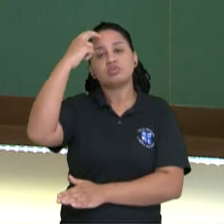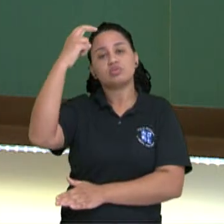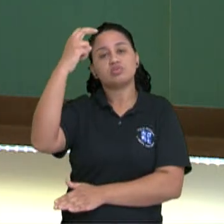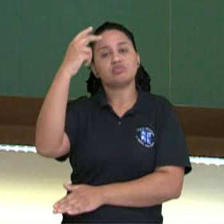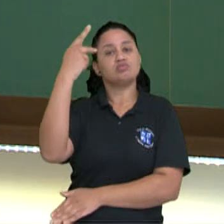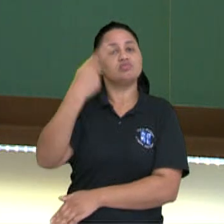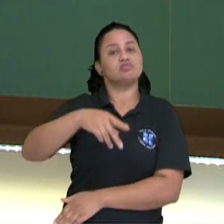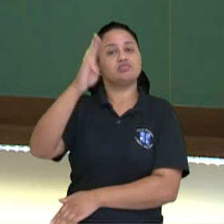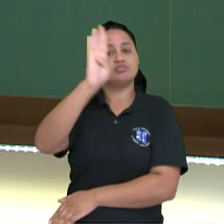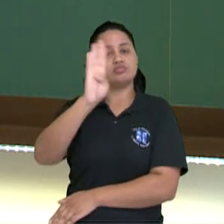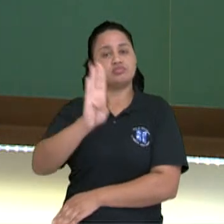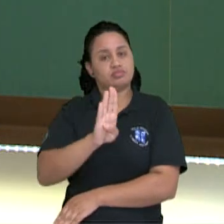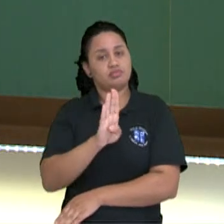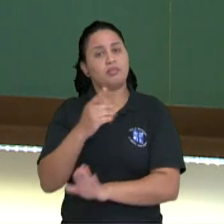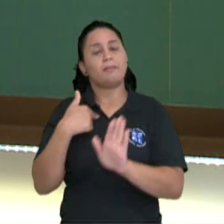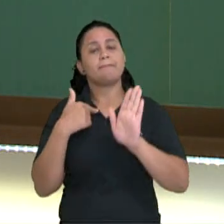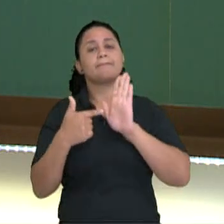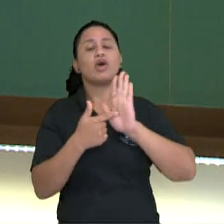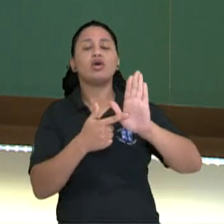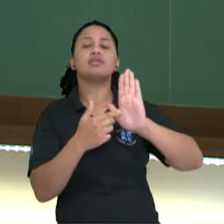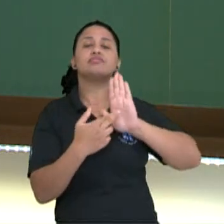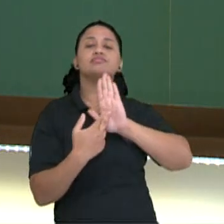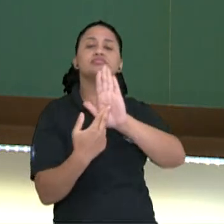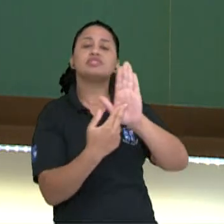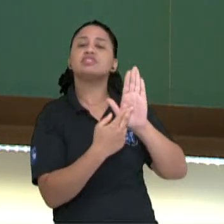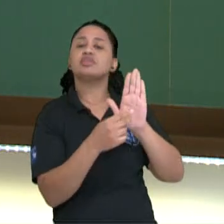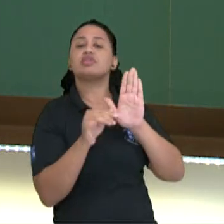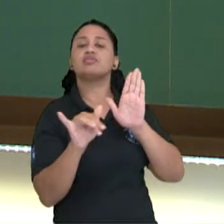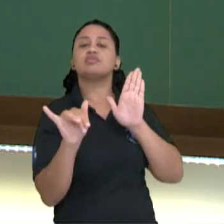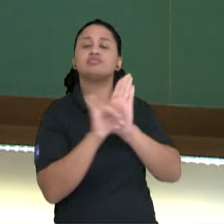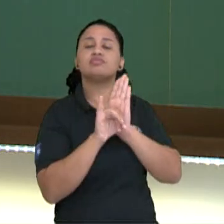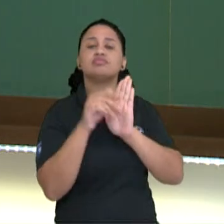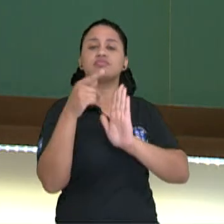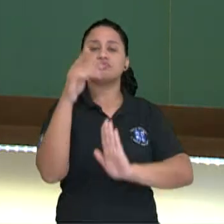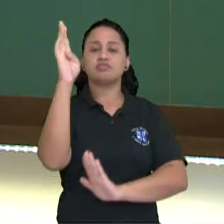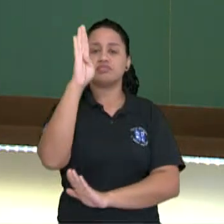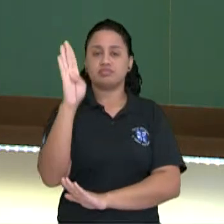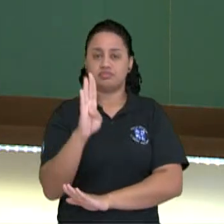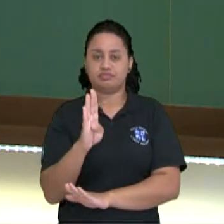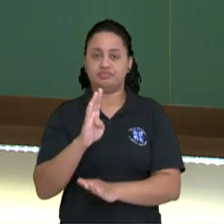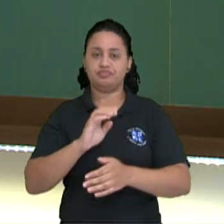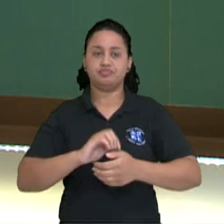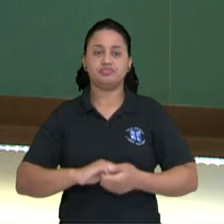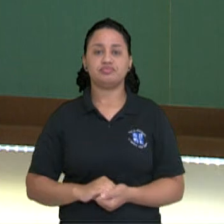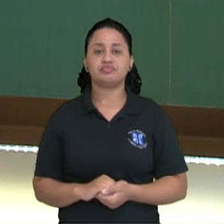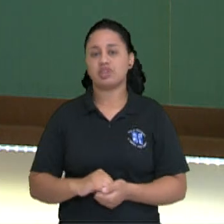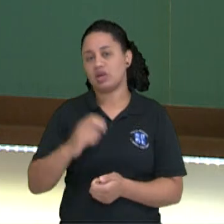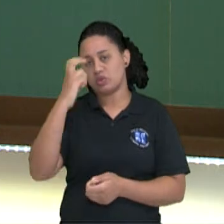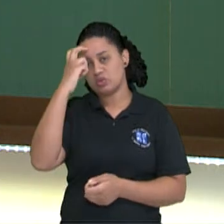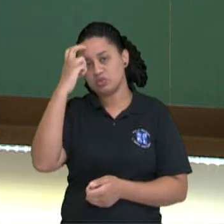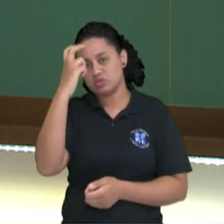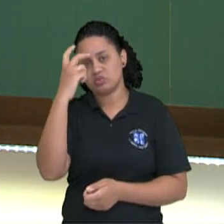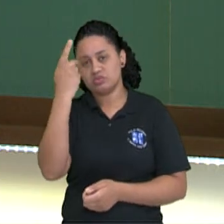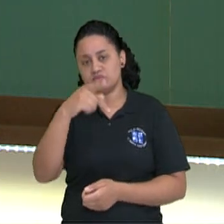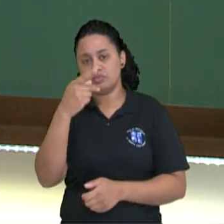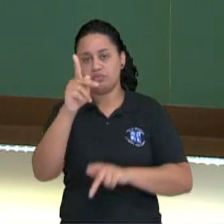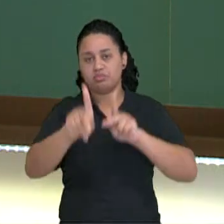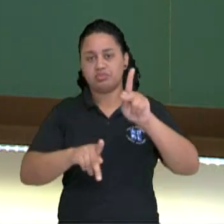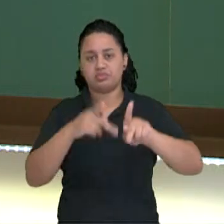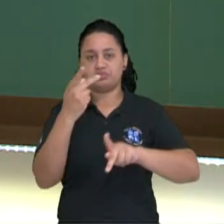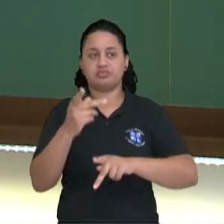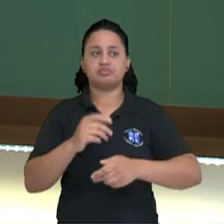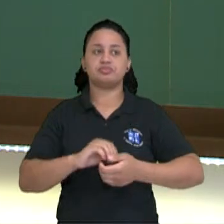por representar na obra a cultura do Brasil, a cultura brasileira.